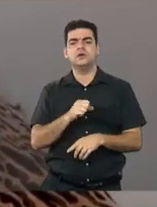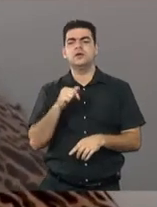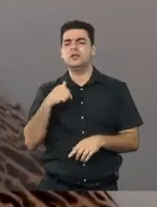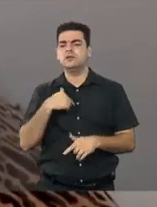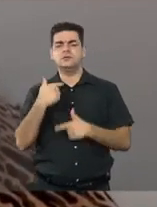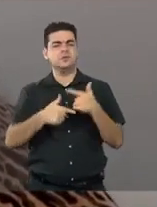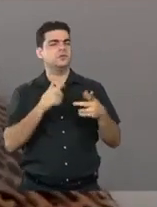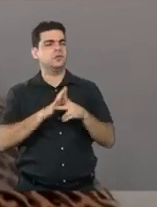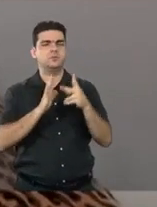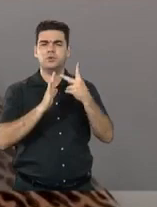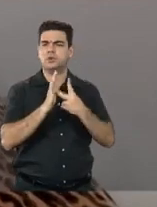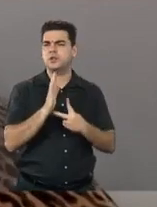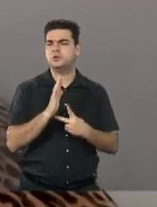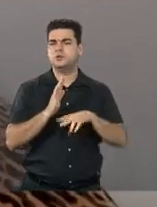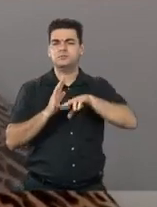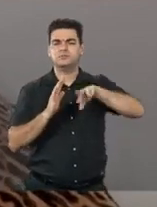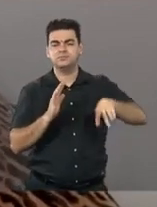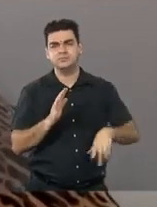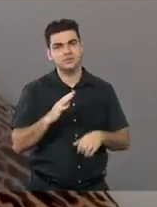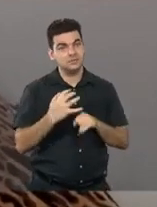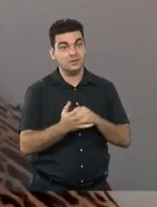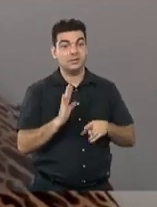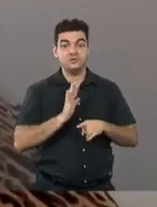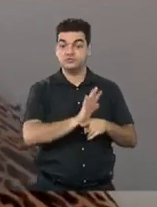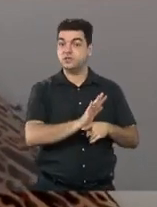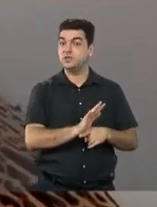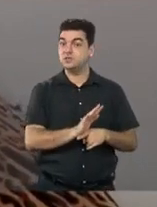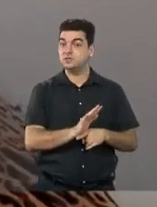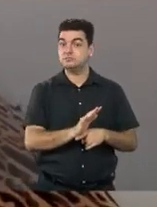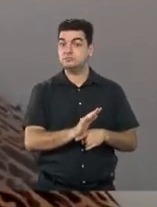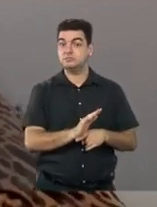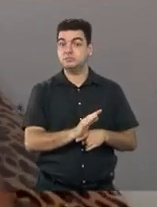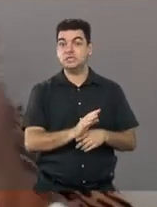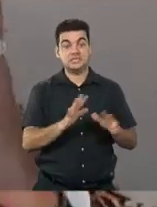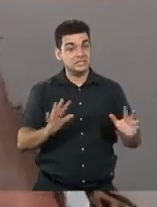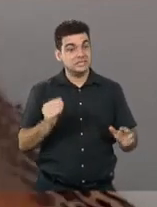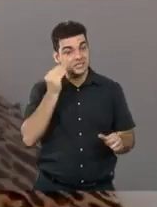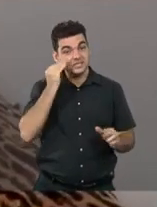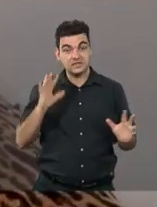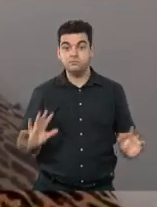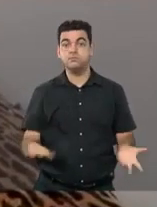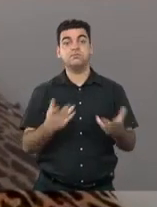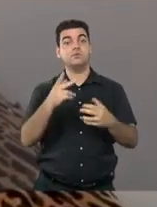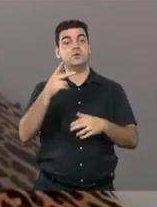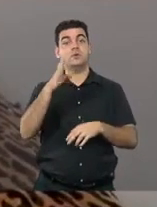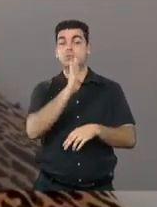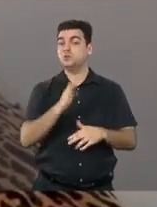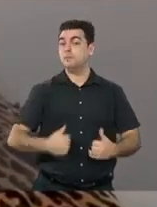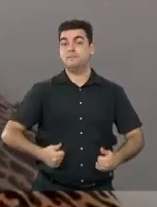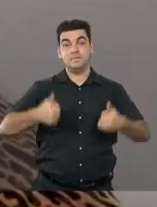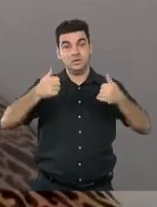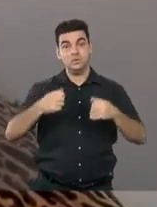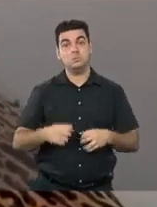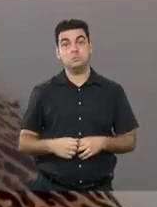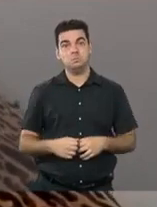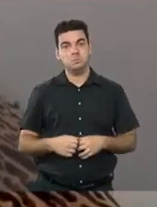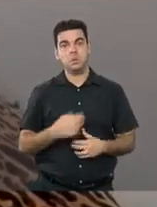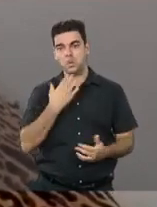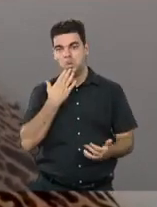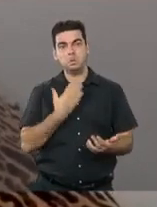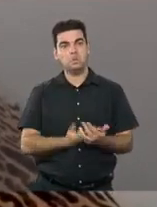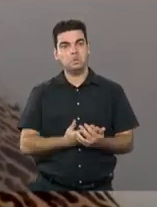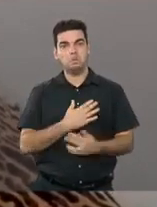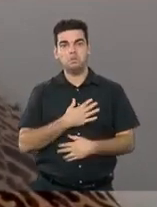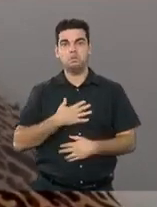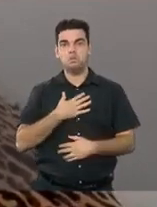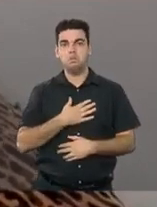criamos programas na epidemia, porque vocês estão ajudando o Brasil. Eu nunca pensei, Petra, que eu fosse escutar isso.